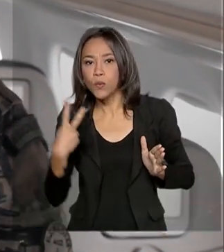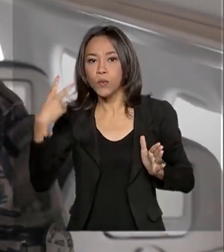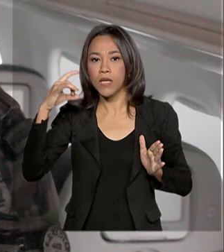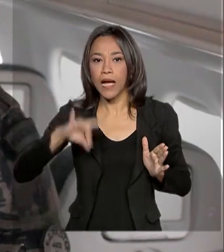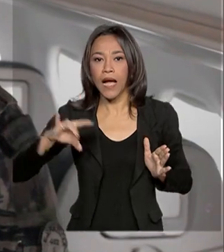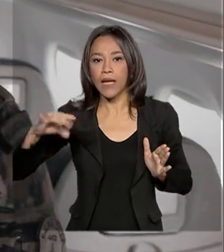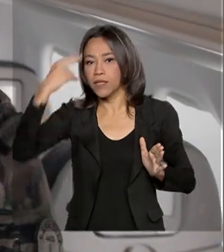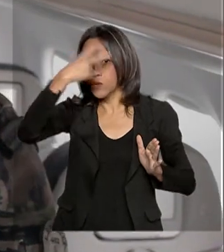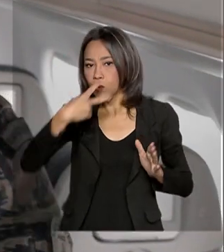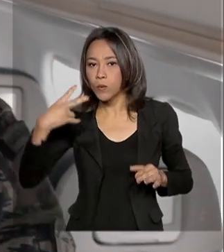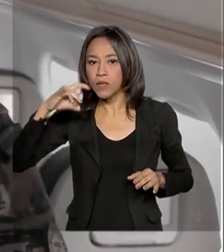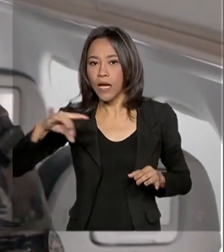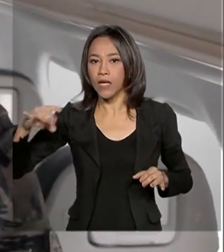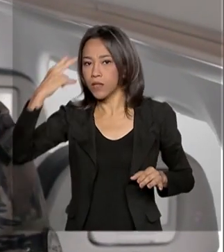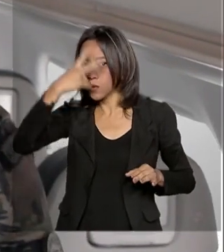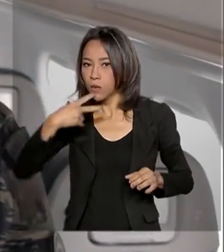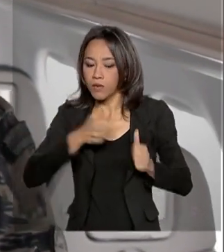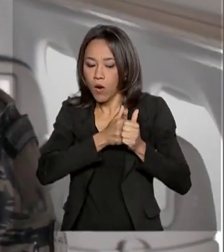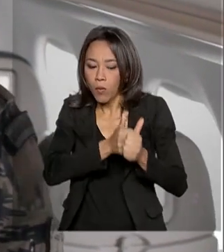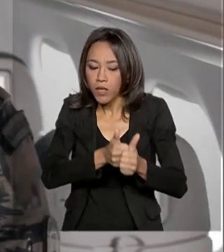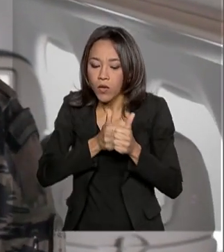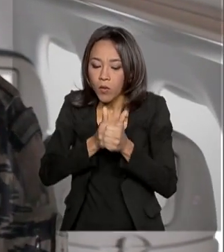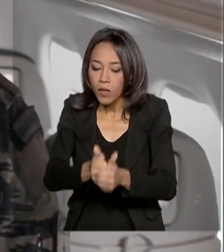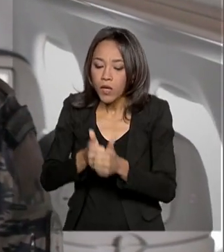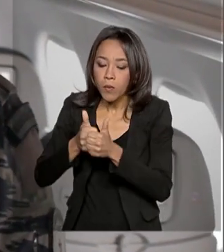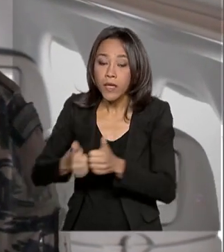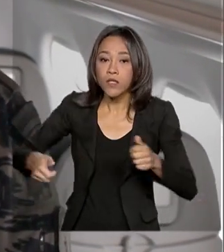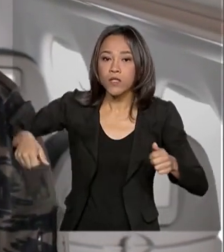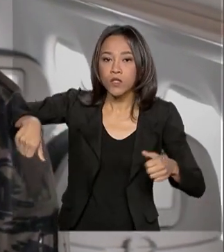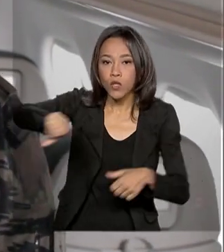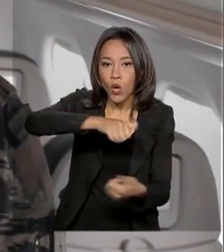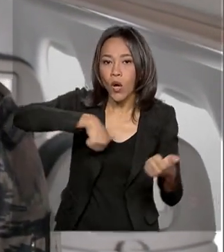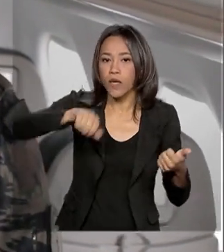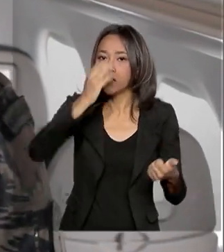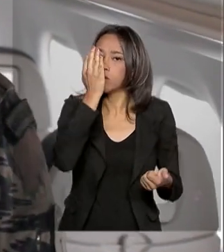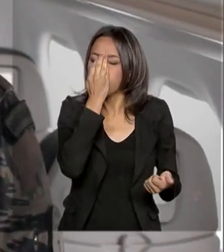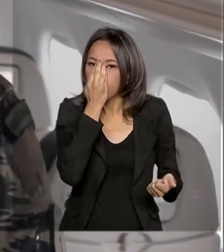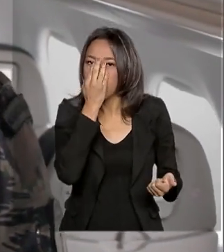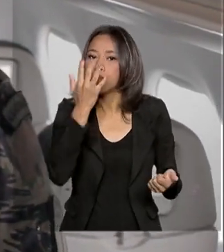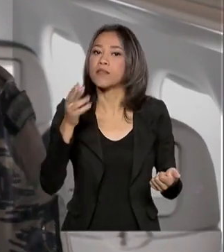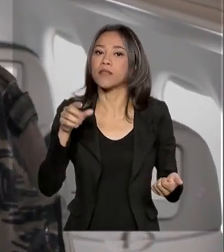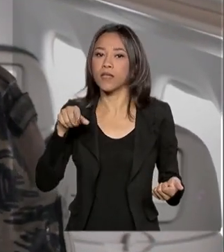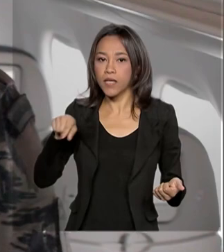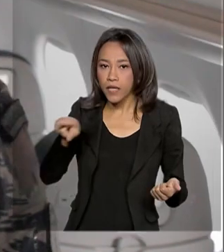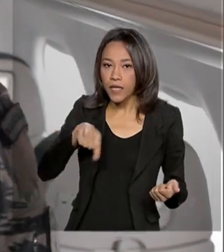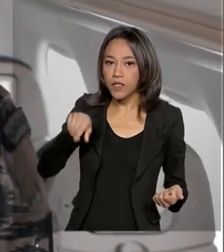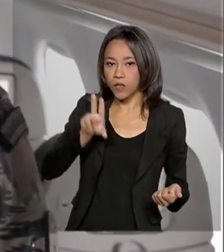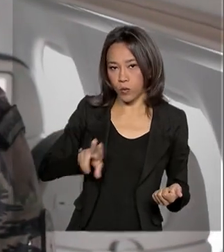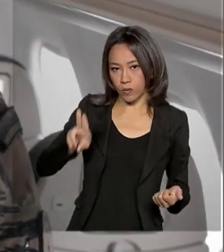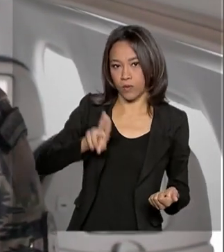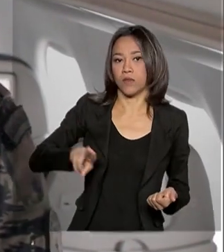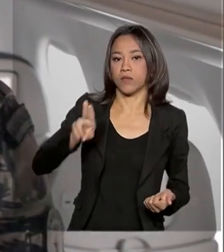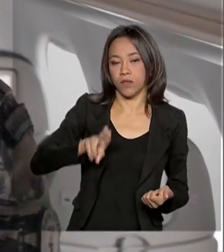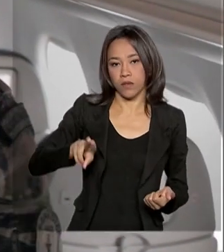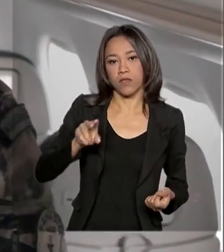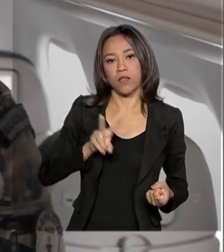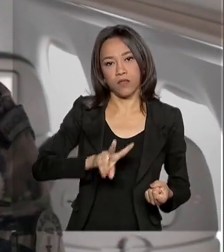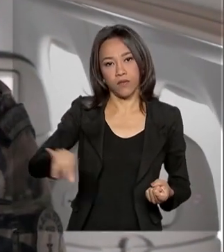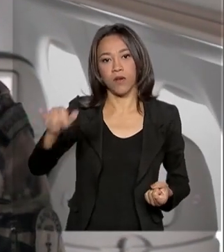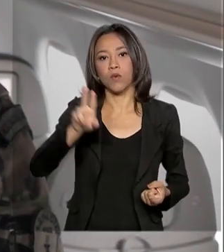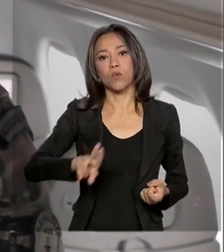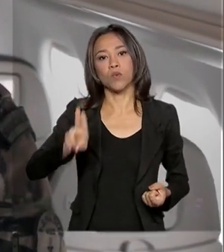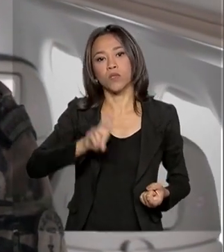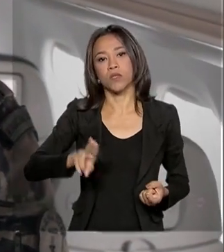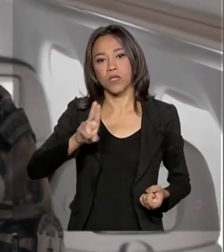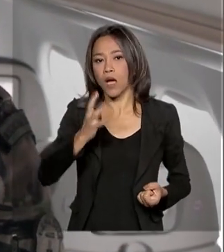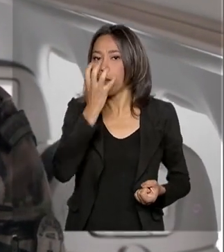Durante essa rotina, vai ser feita uma troca de máscaras, que eles estão sendo utilizados, porque os passageiros vão usar máscara